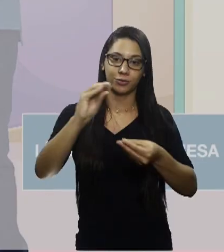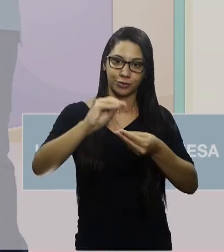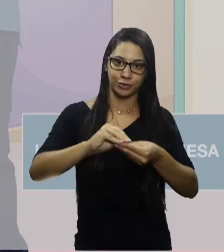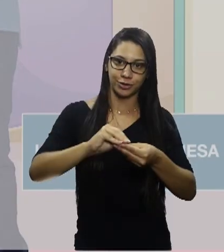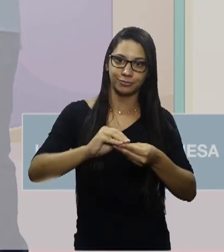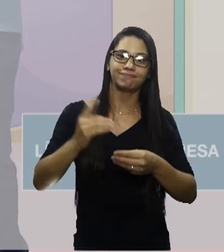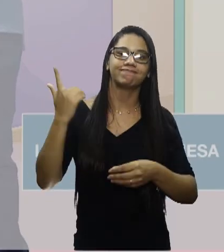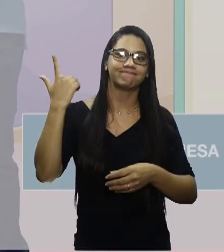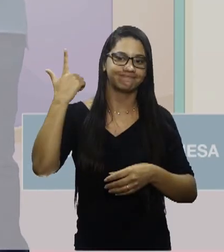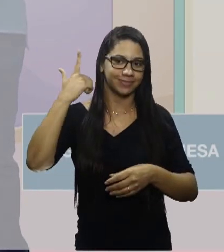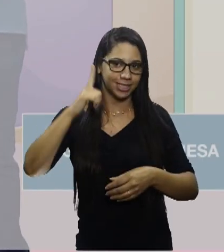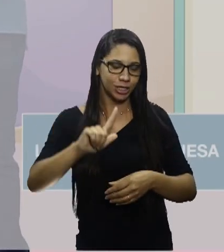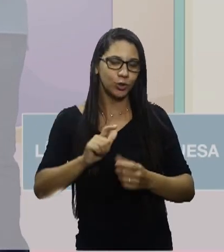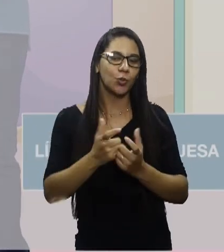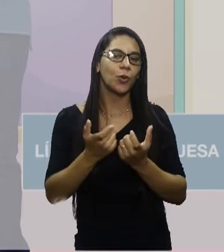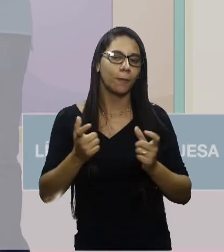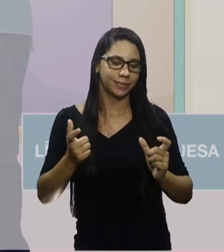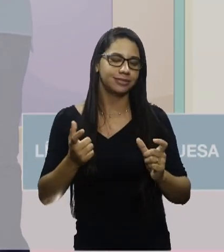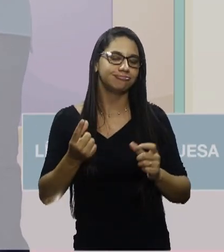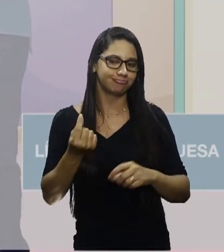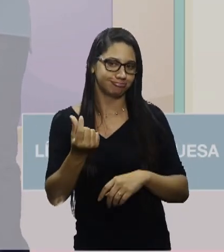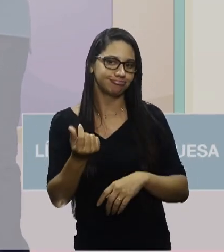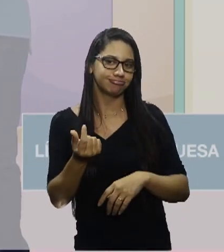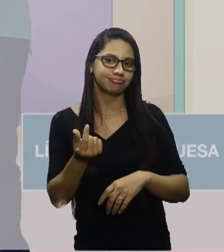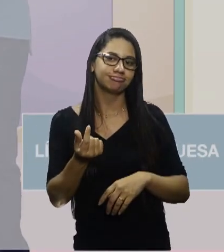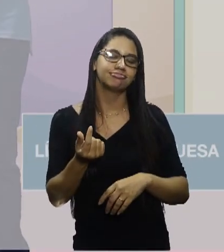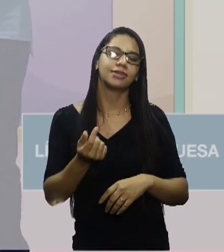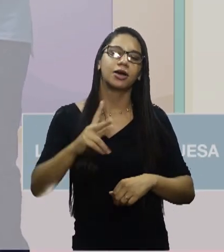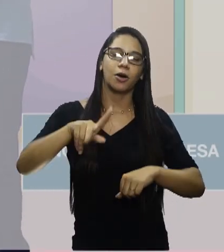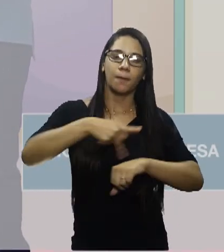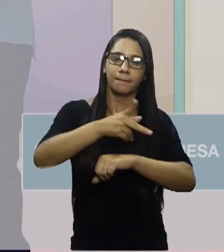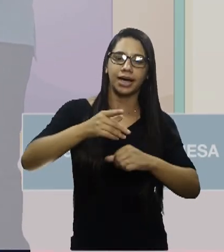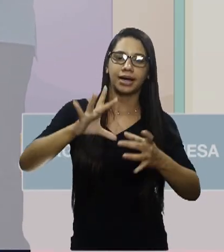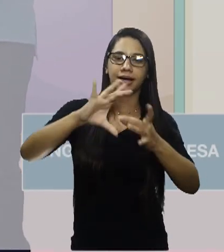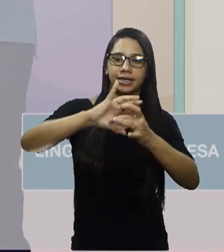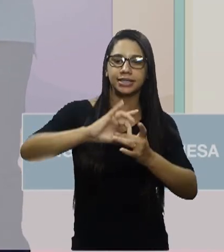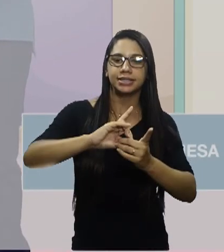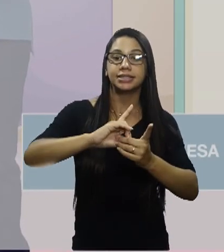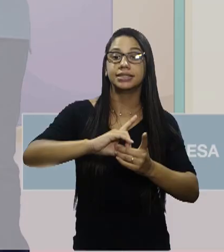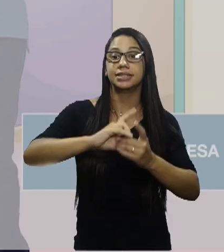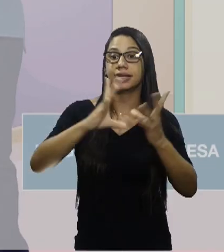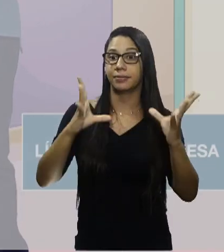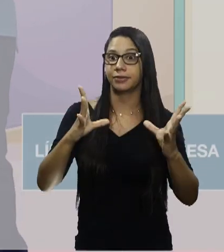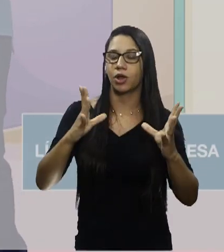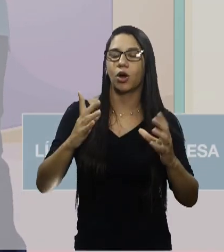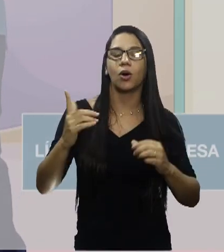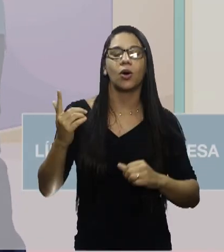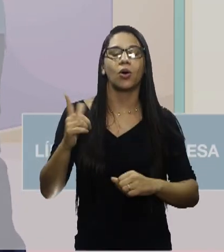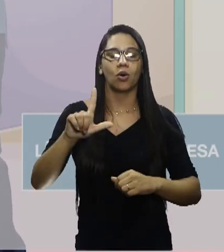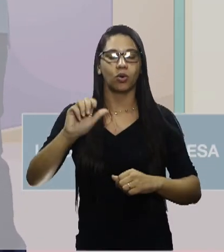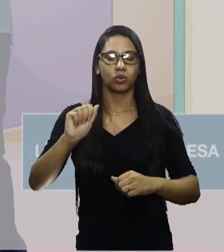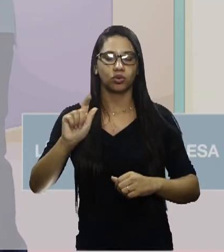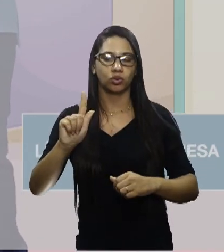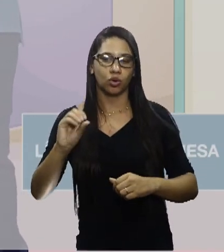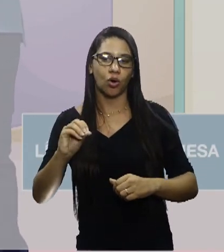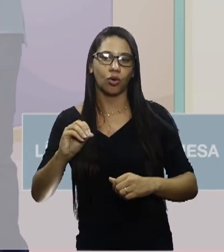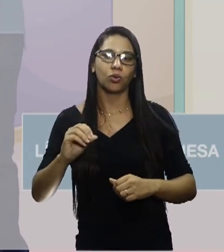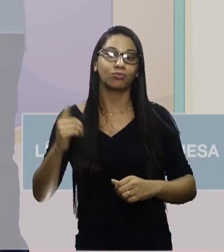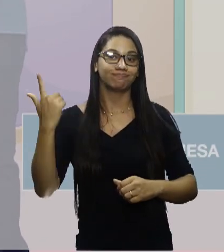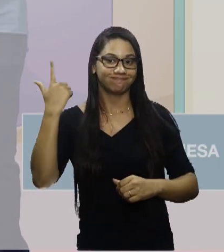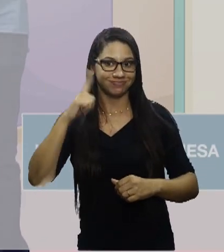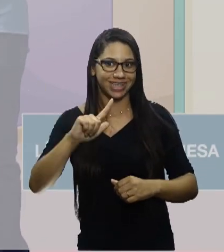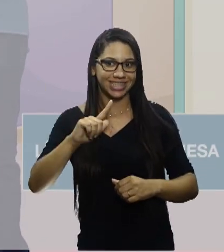ganhou um aumento. O país é democrático, logo, ganha quem tem o voto da maioria.